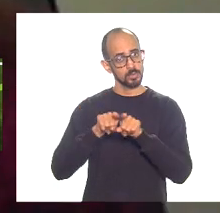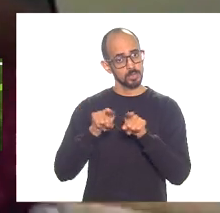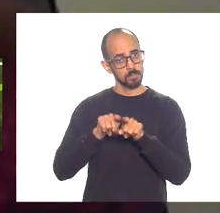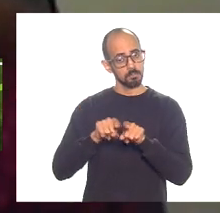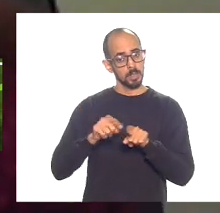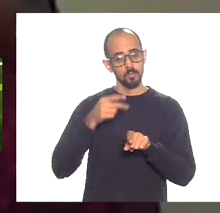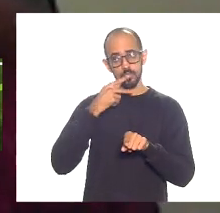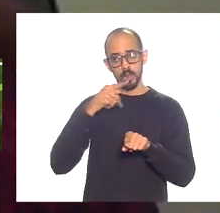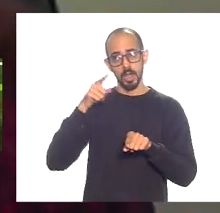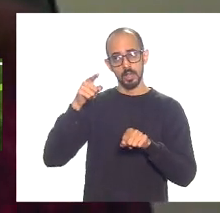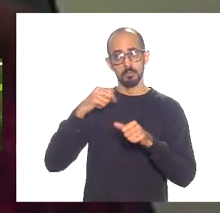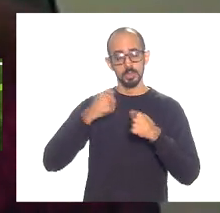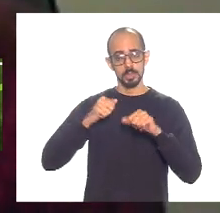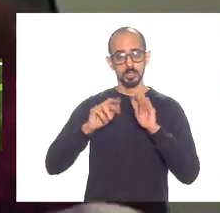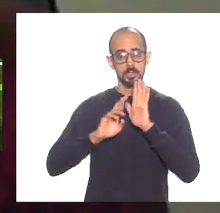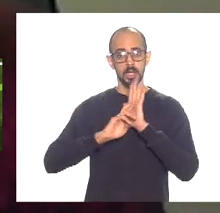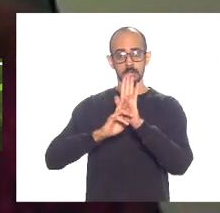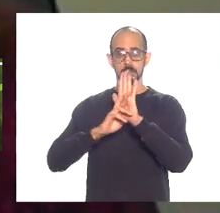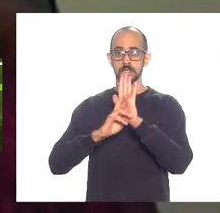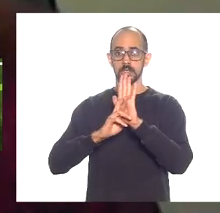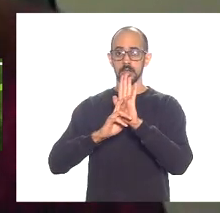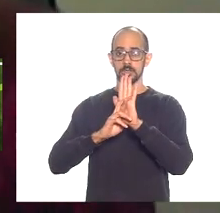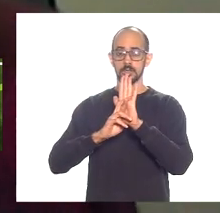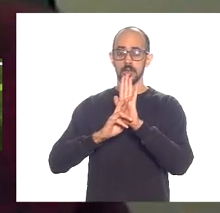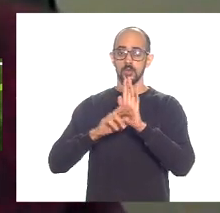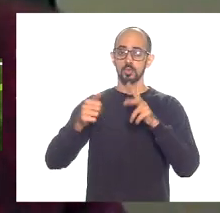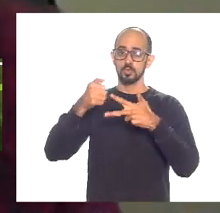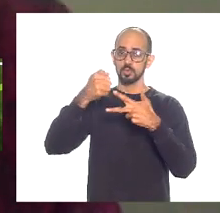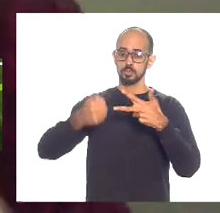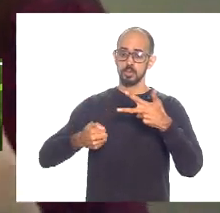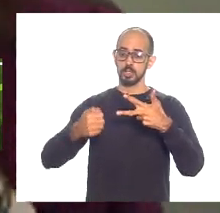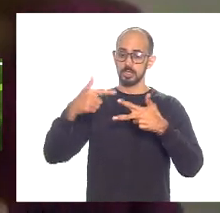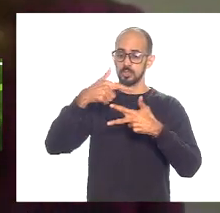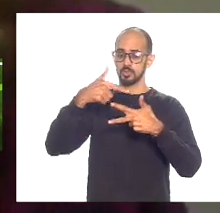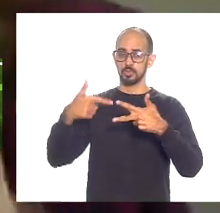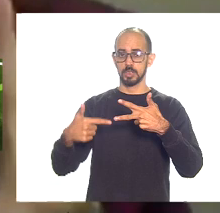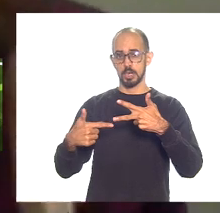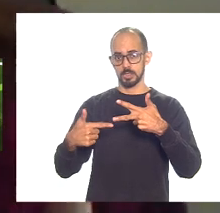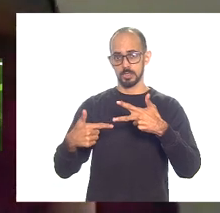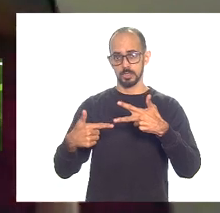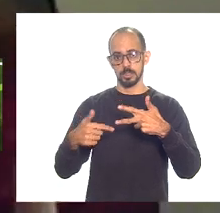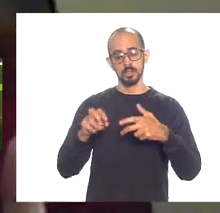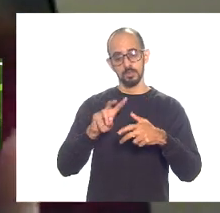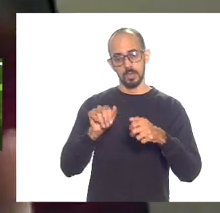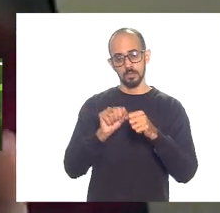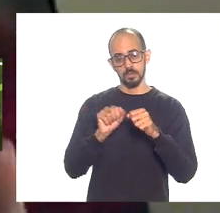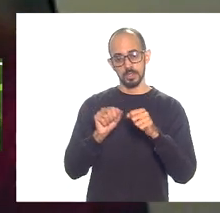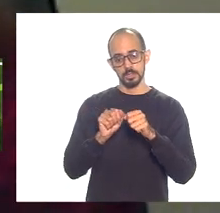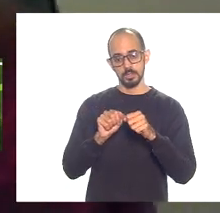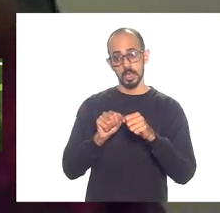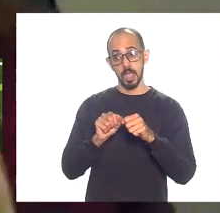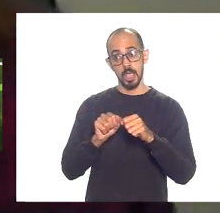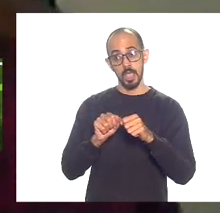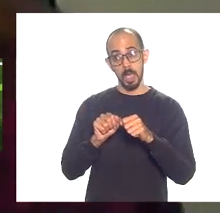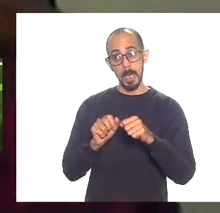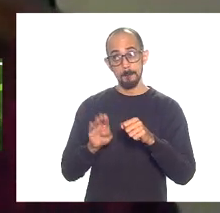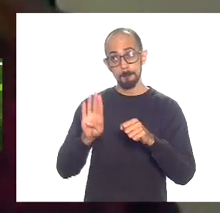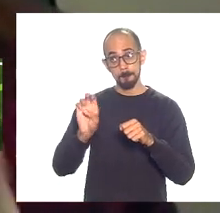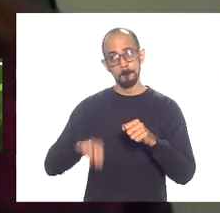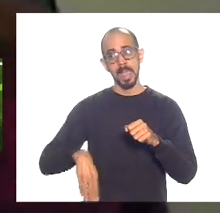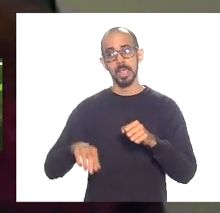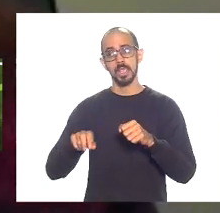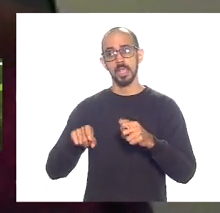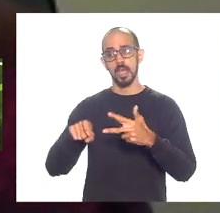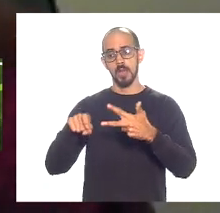a representação dos poderes porque isso fará bem ao poder executivo isso será uma